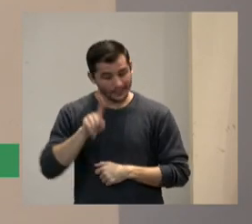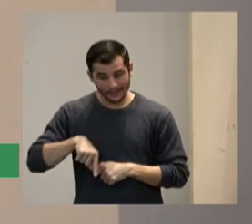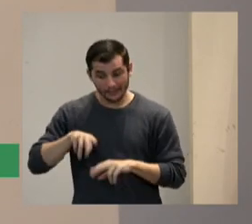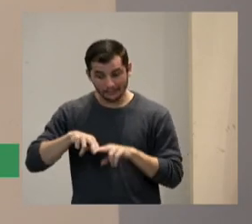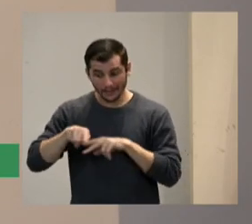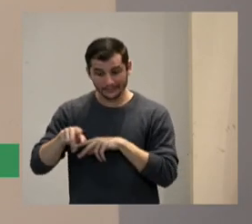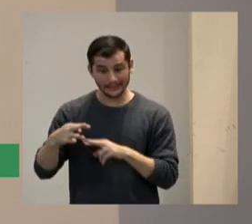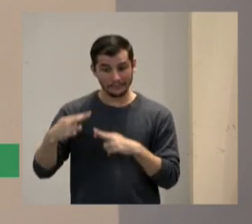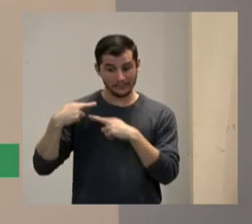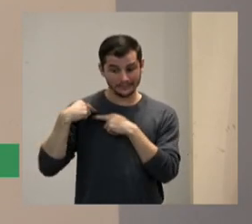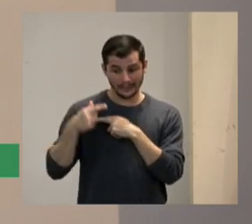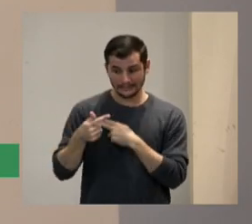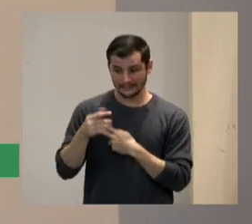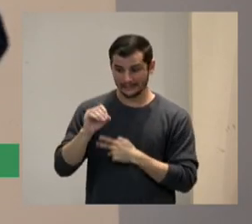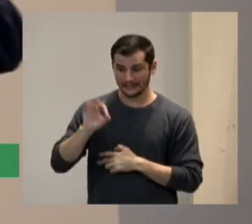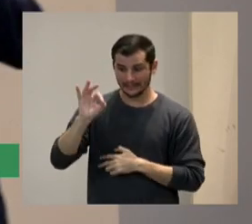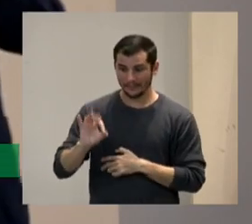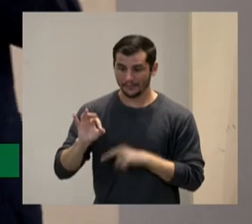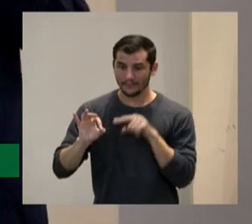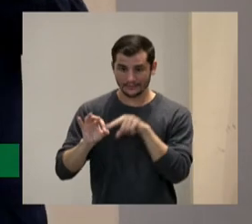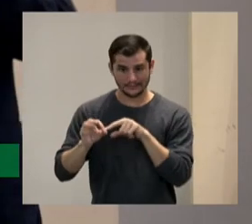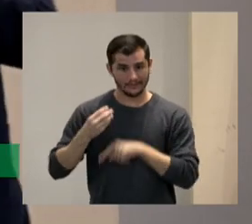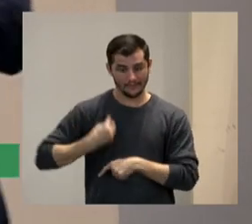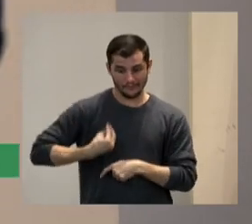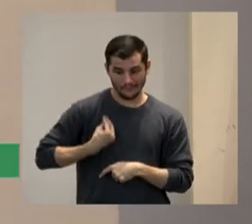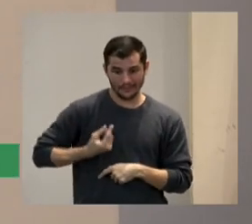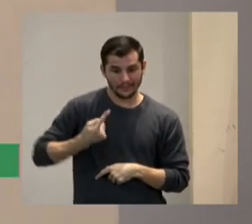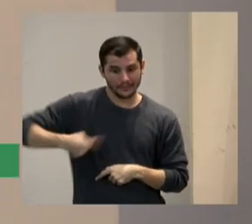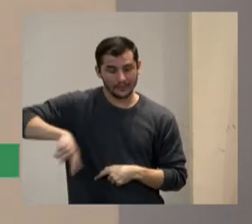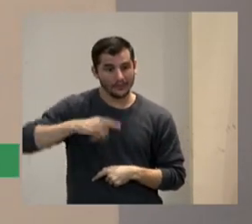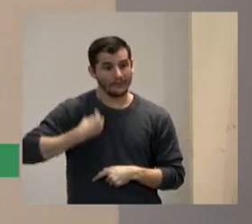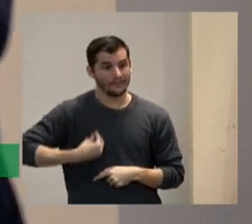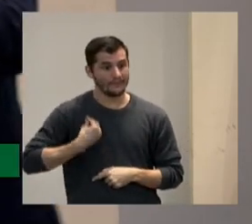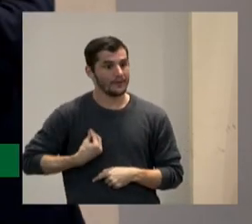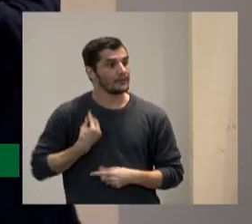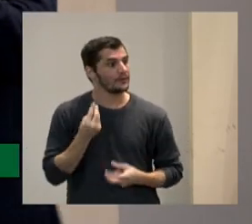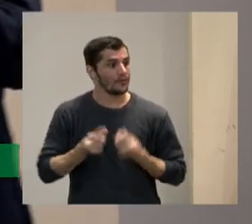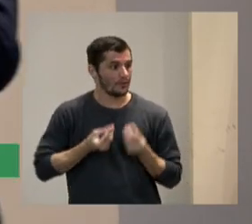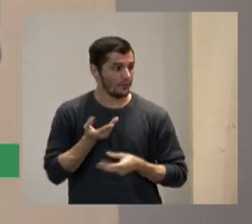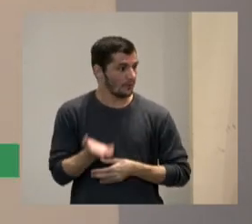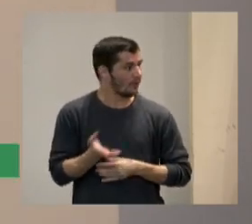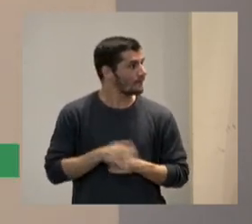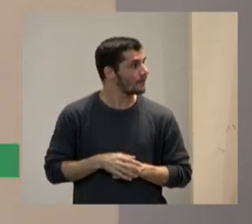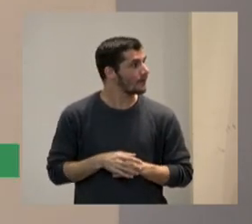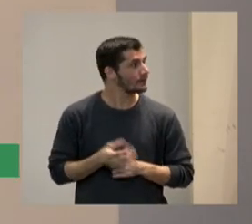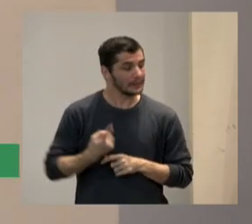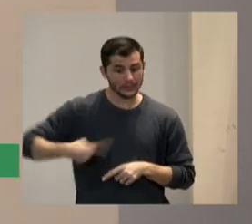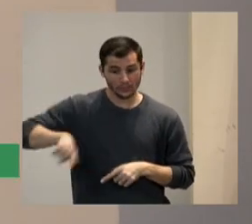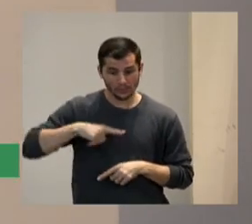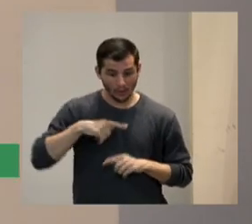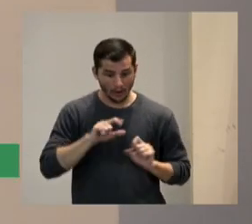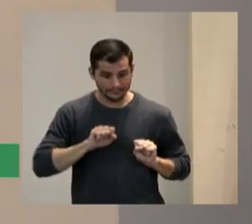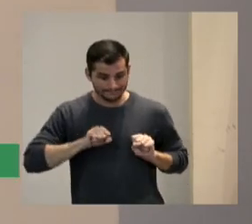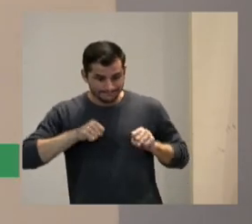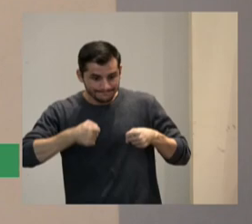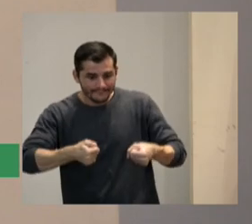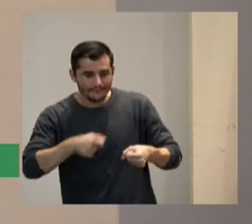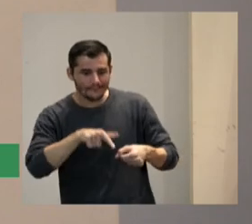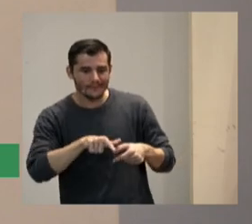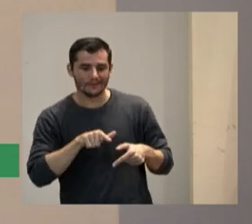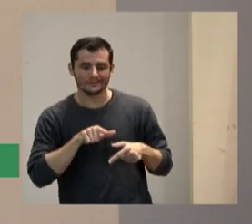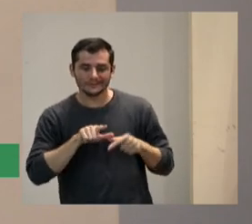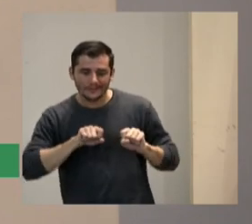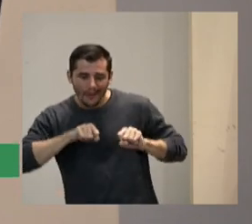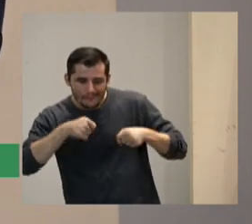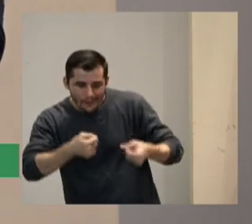70% do que nós do nosso engajamento para estudar